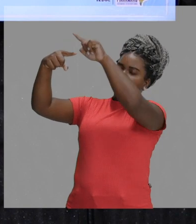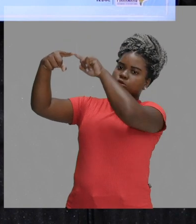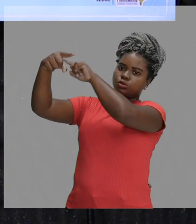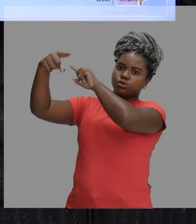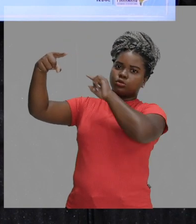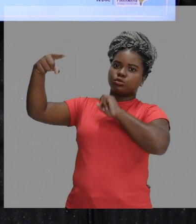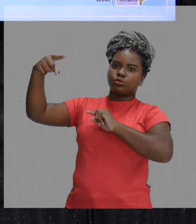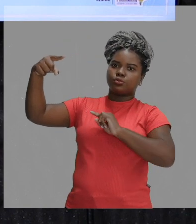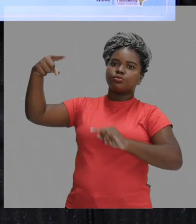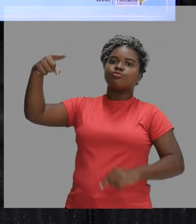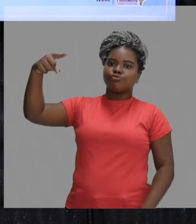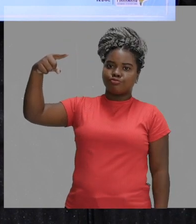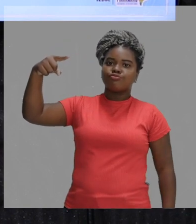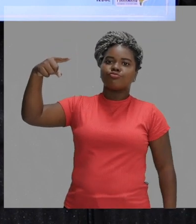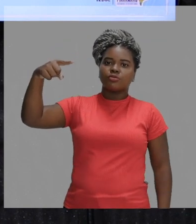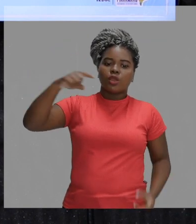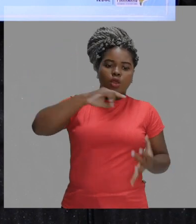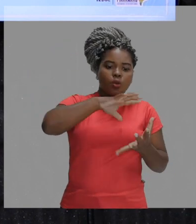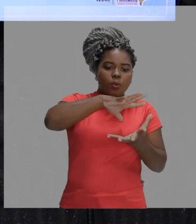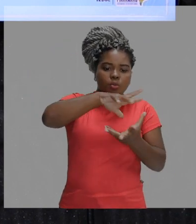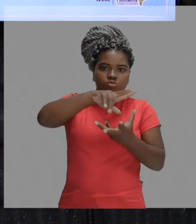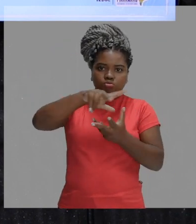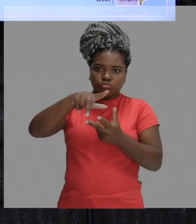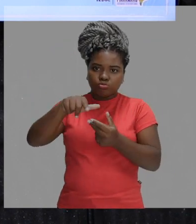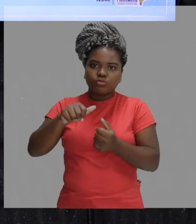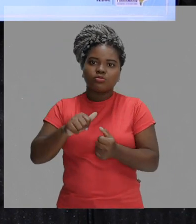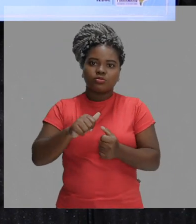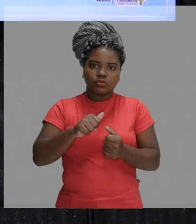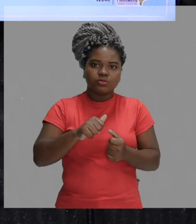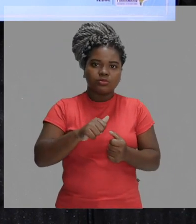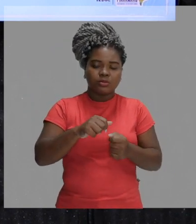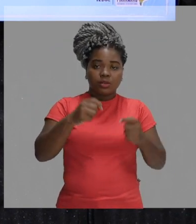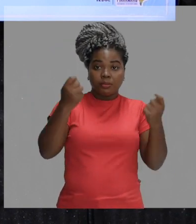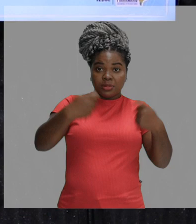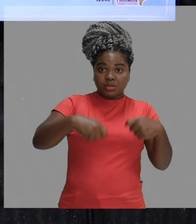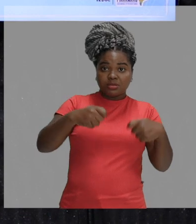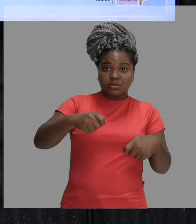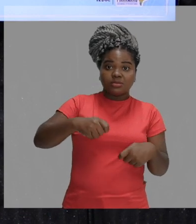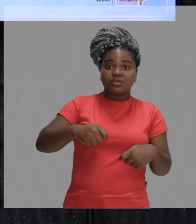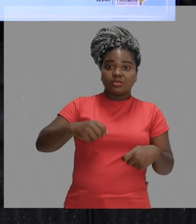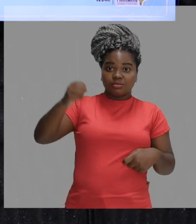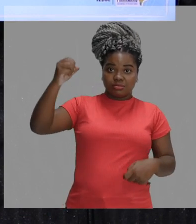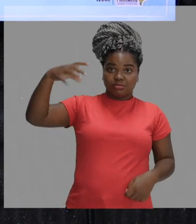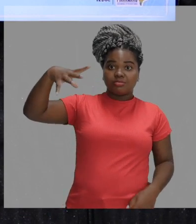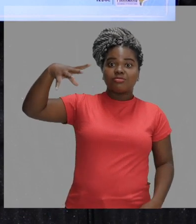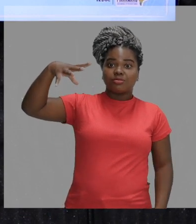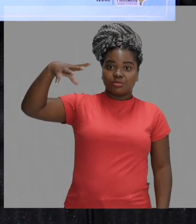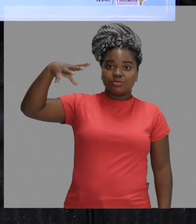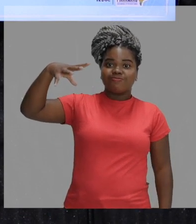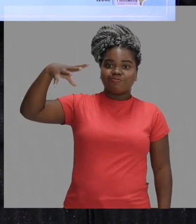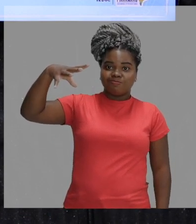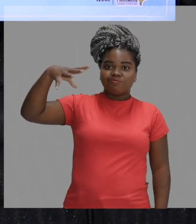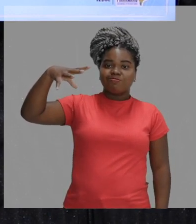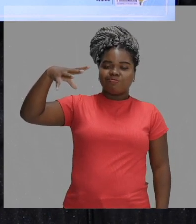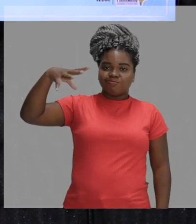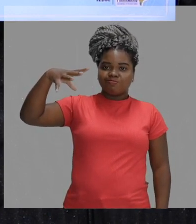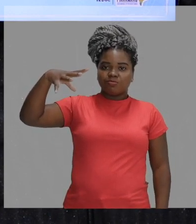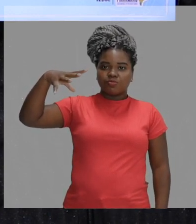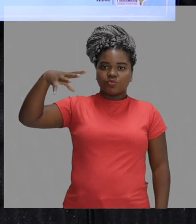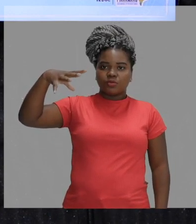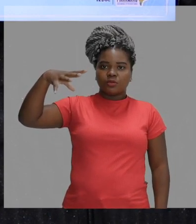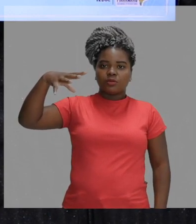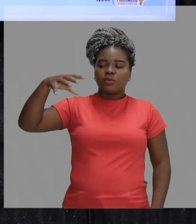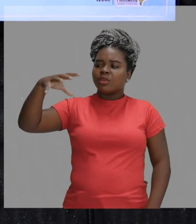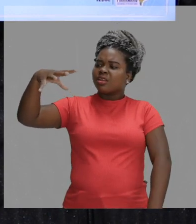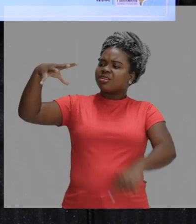que vem o sol espalhada no espaço. E essa luz serve para aquecer,